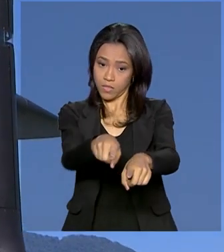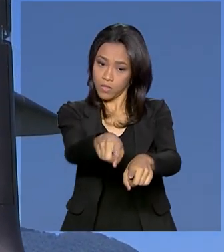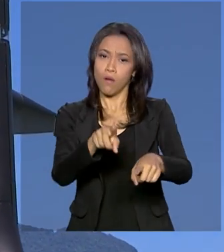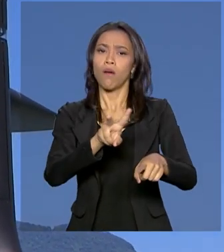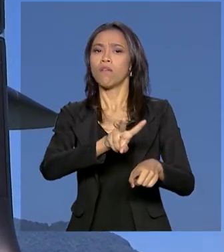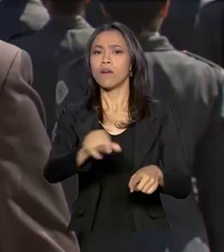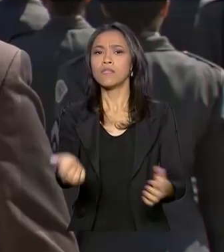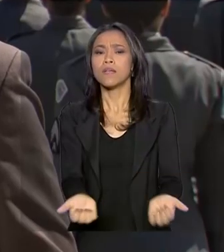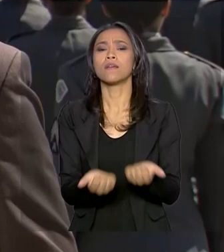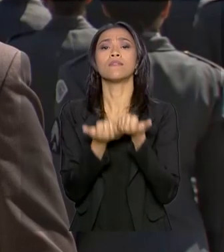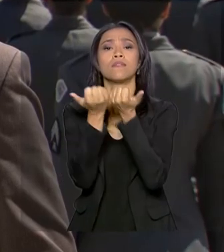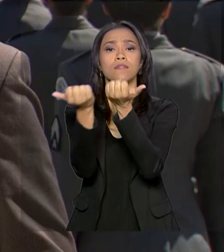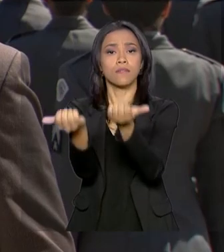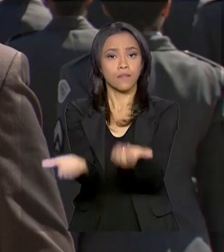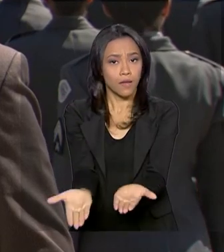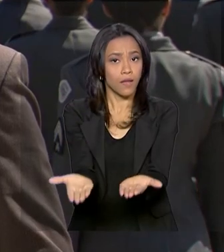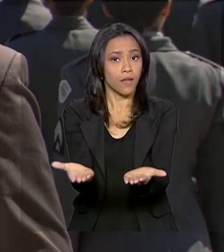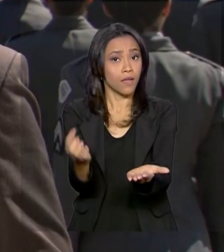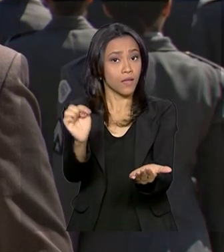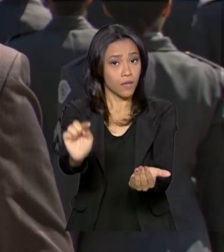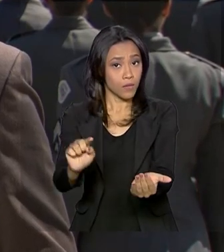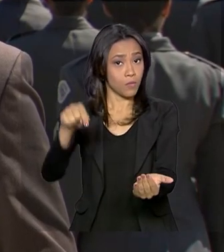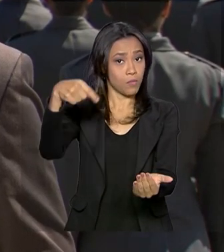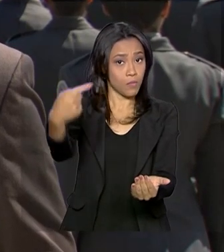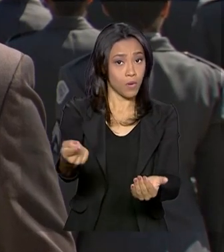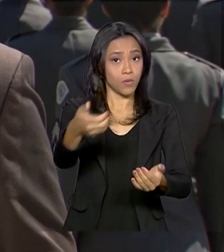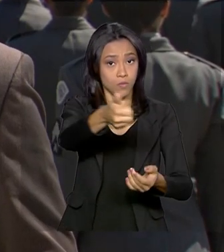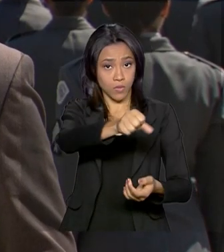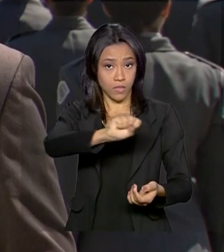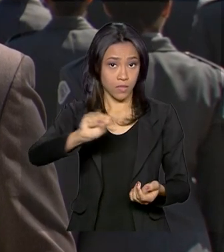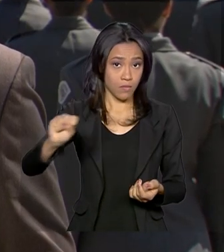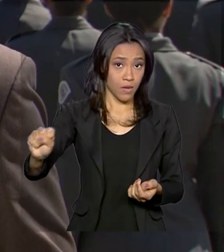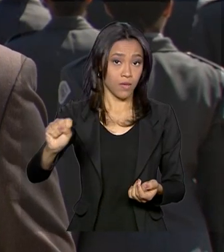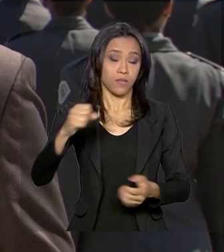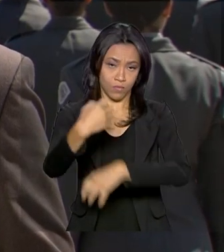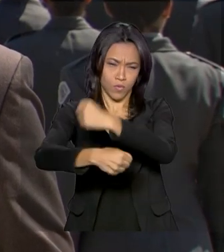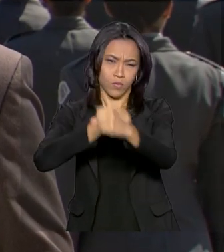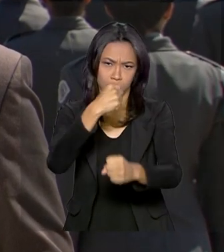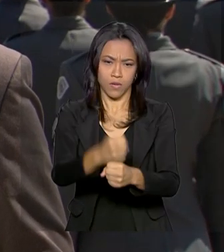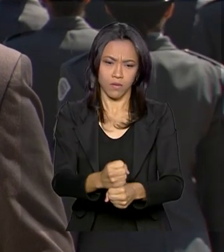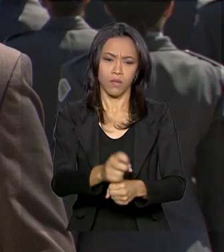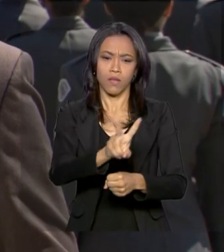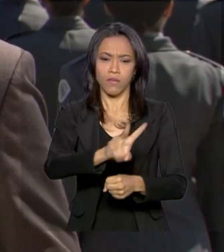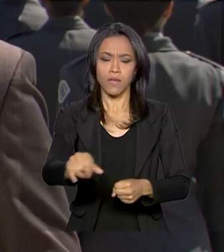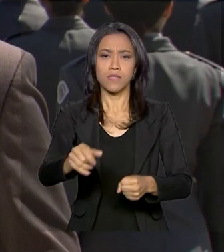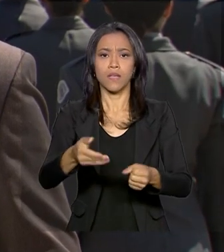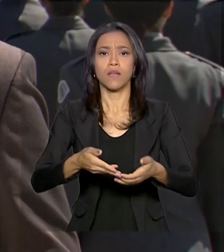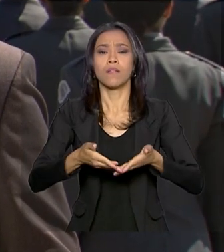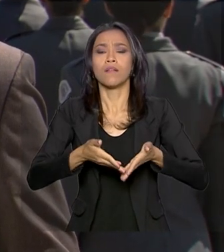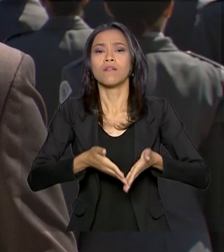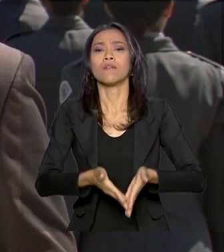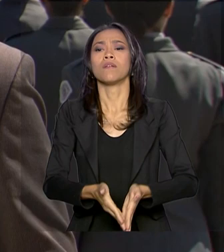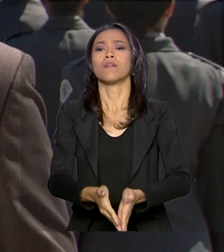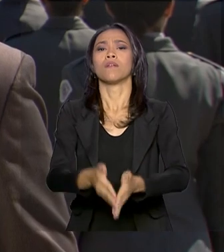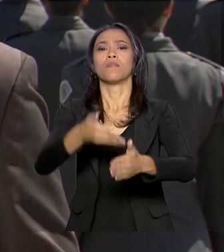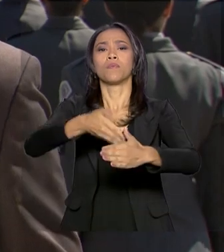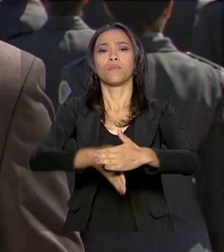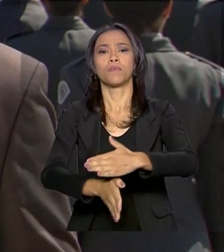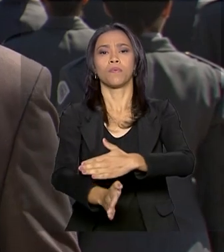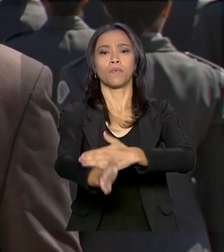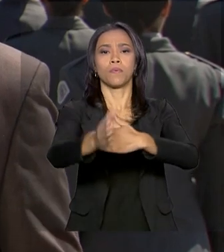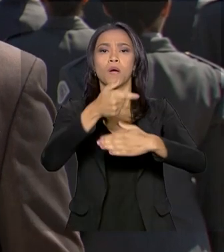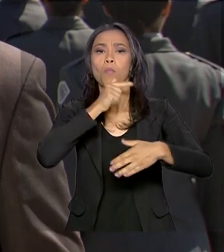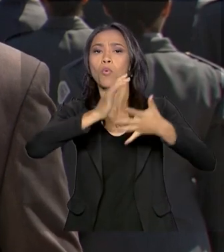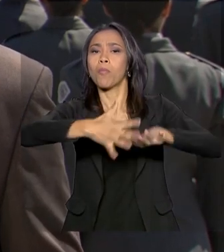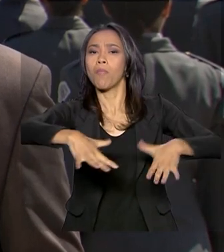para ser entregue no próximo semestre do ano que vem, quando ele será lançado ao mar para a fase de testes.